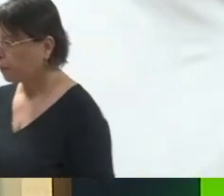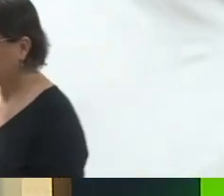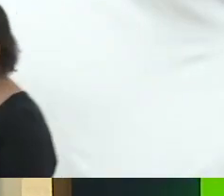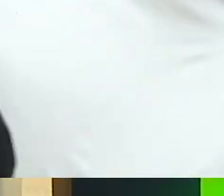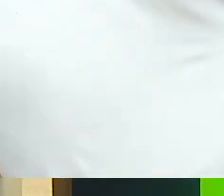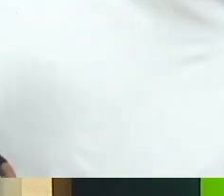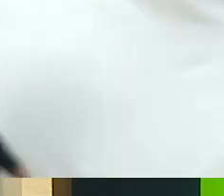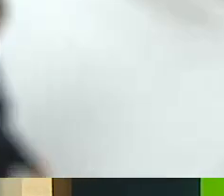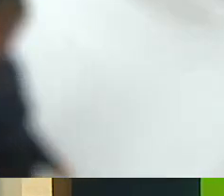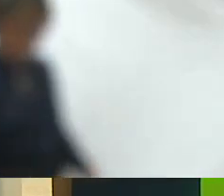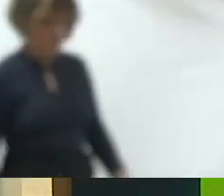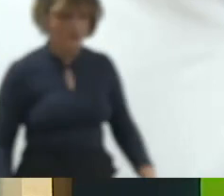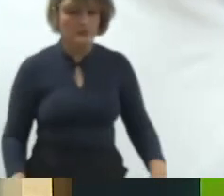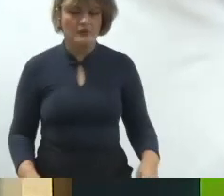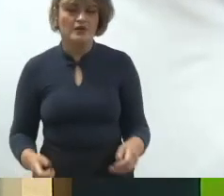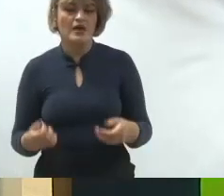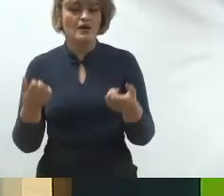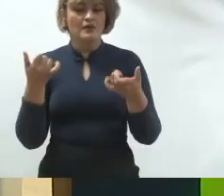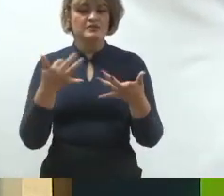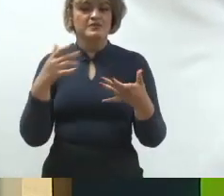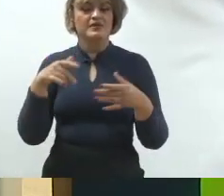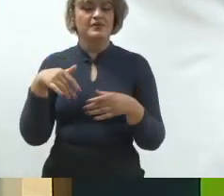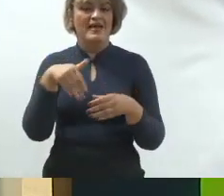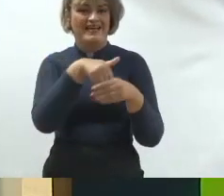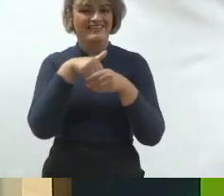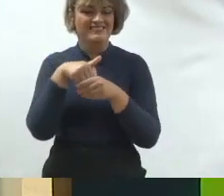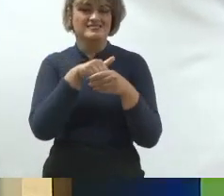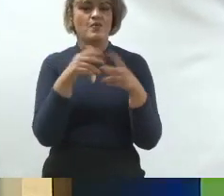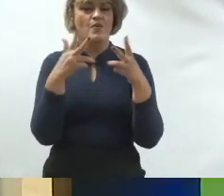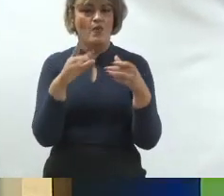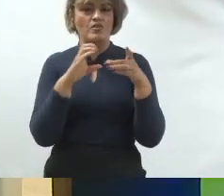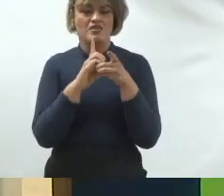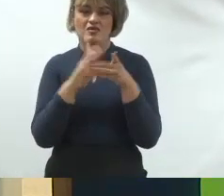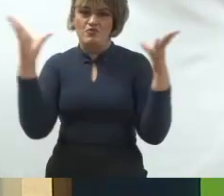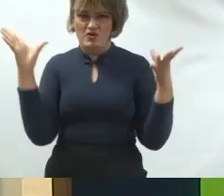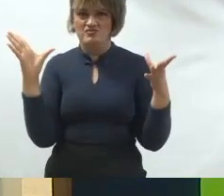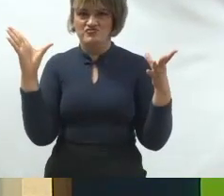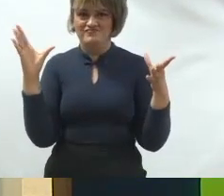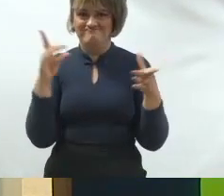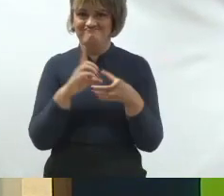dizer que eleição é um processo democrático, ele não é um processo